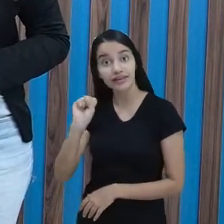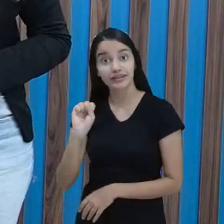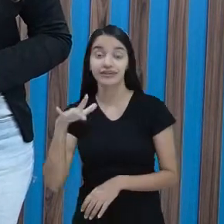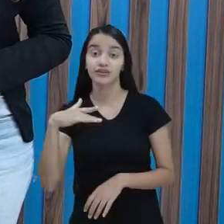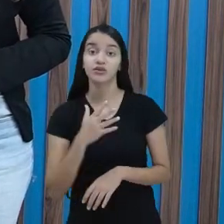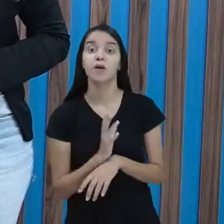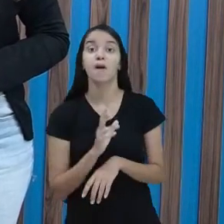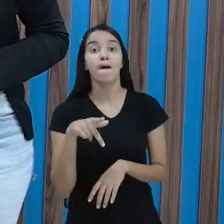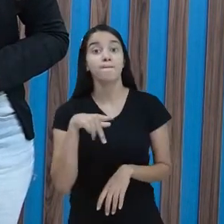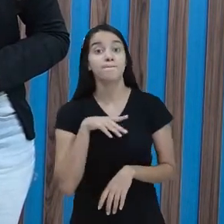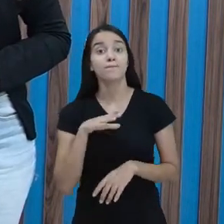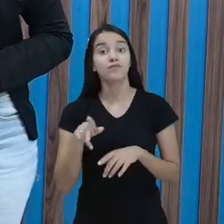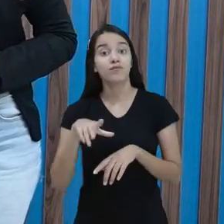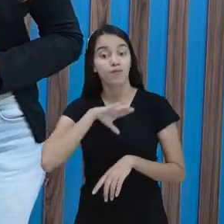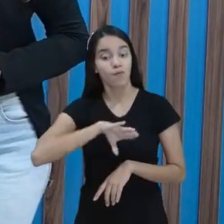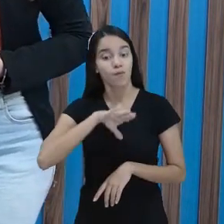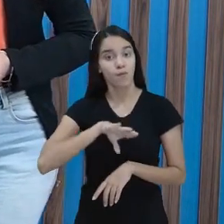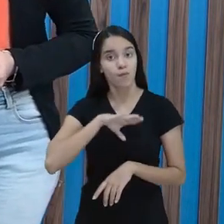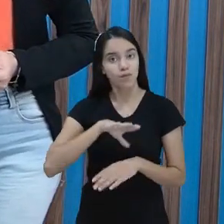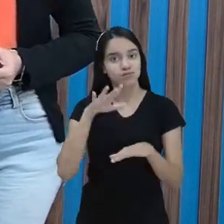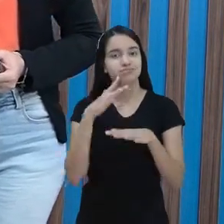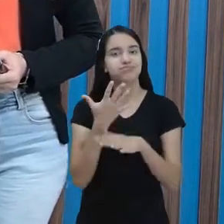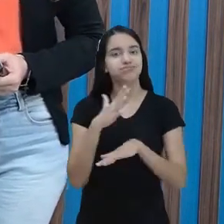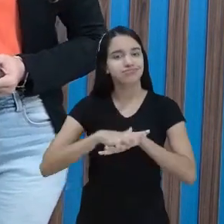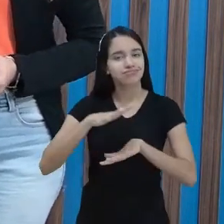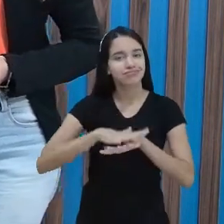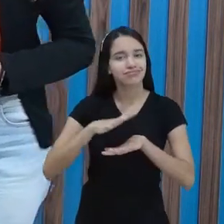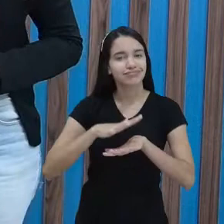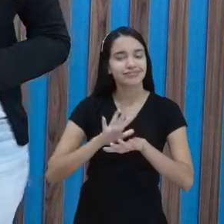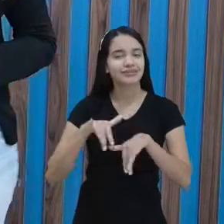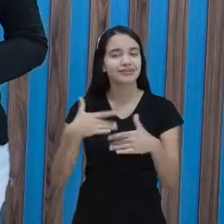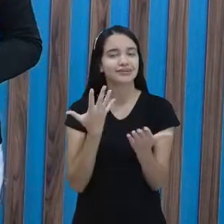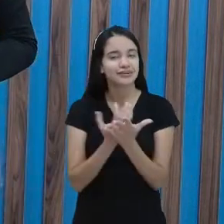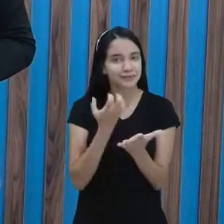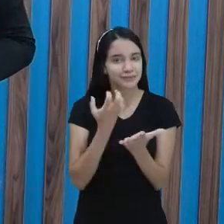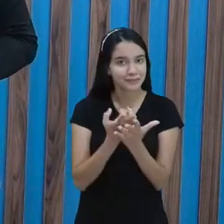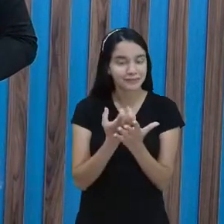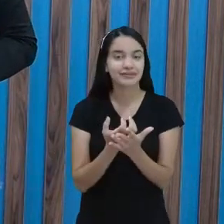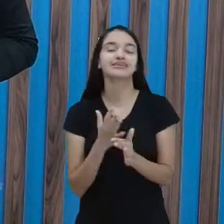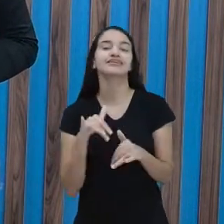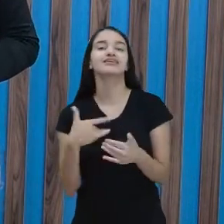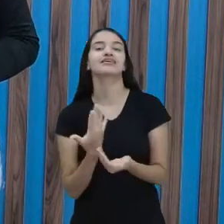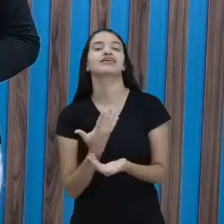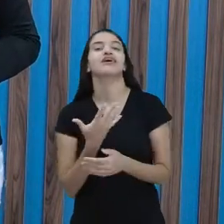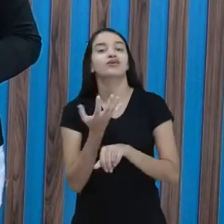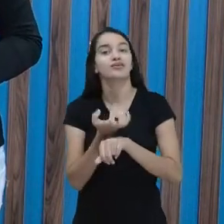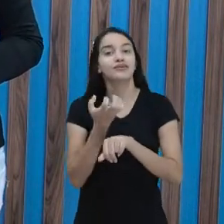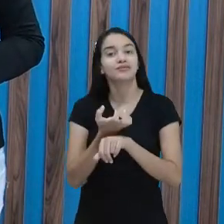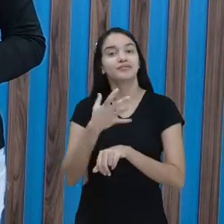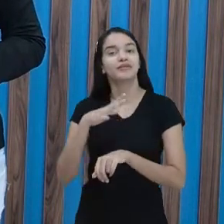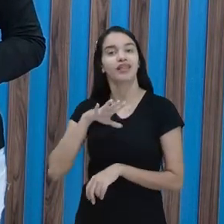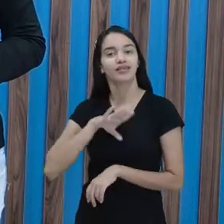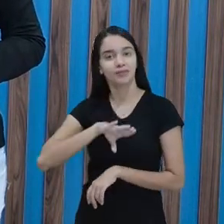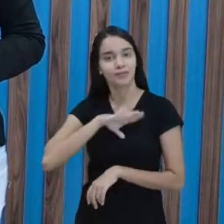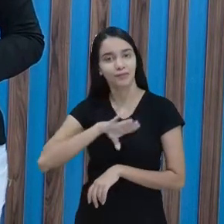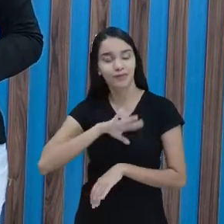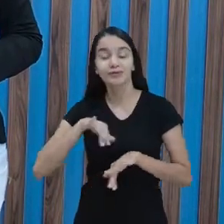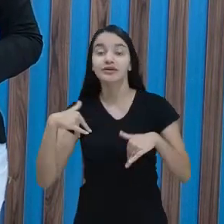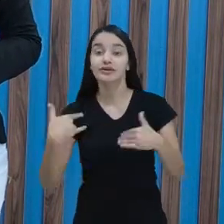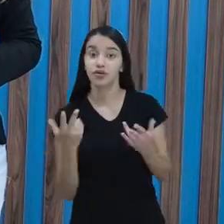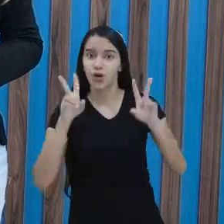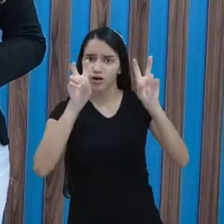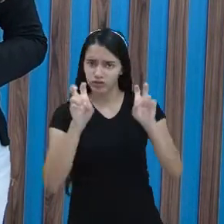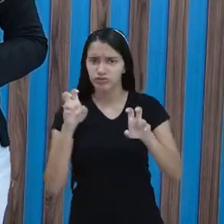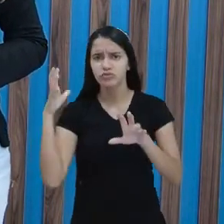português dos terceiros anos. Hoje falaremos sobre adjetivo. É uma revisão, tá gente? Esse